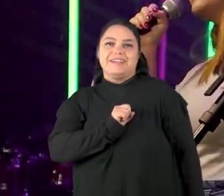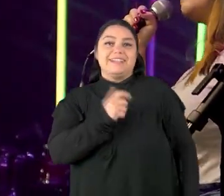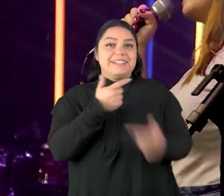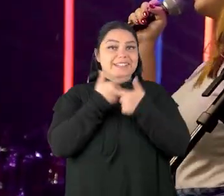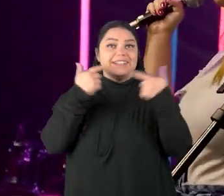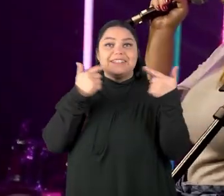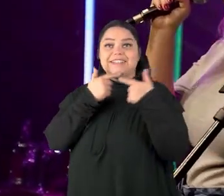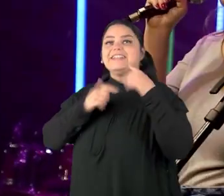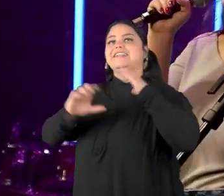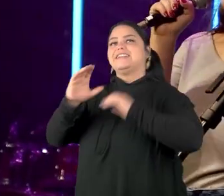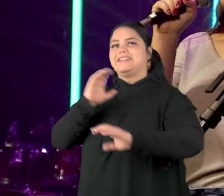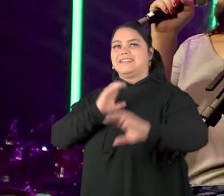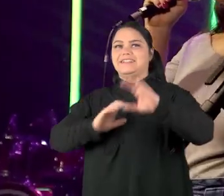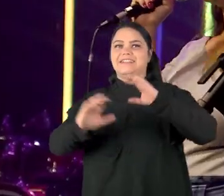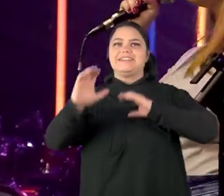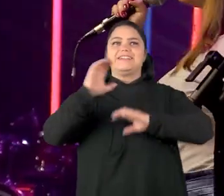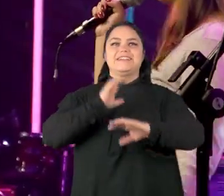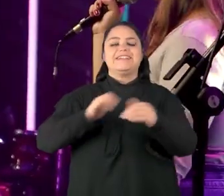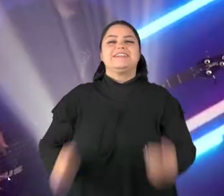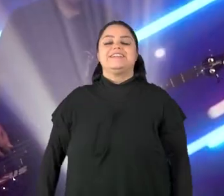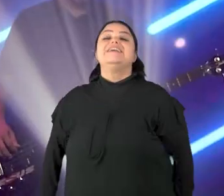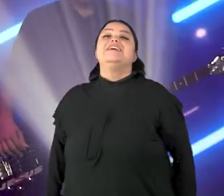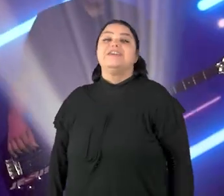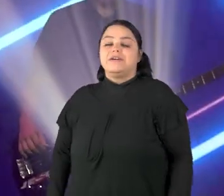pra sorrir e pra cantar.